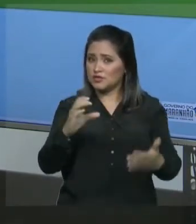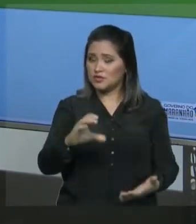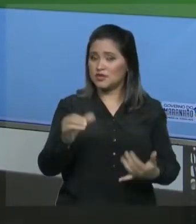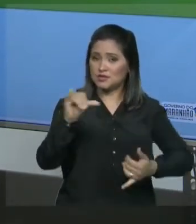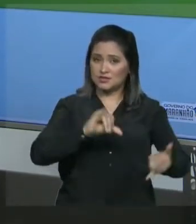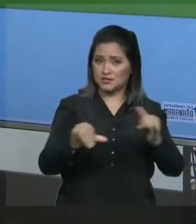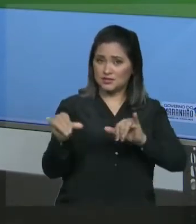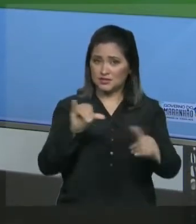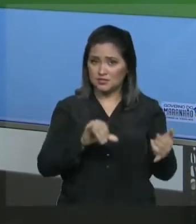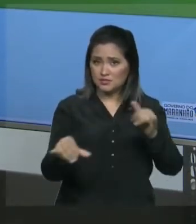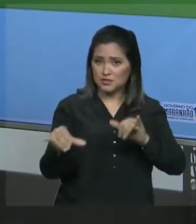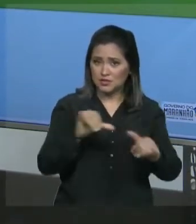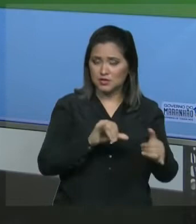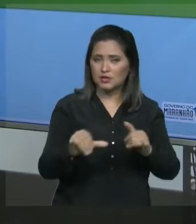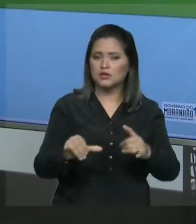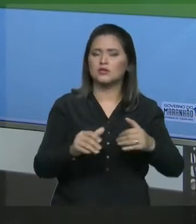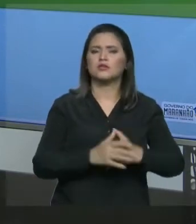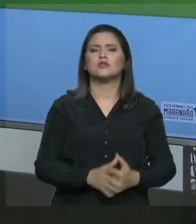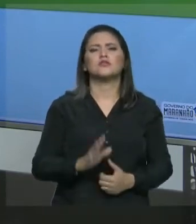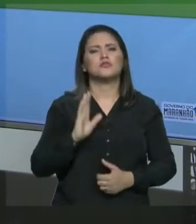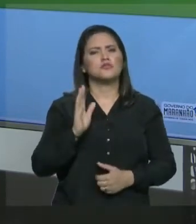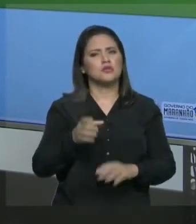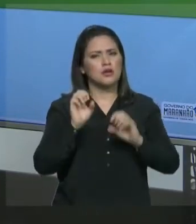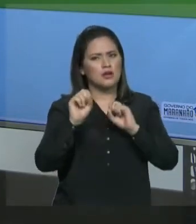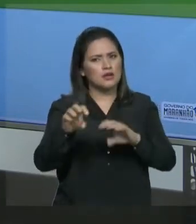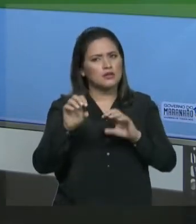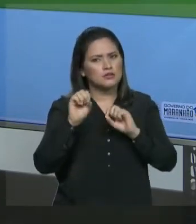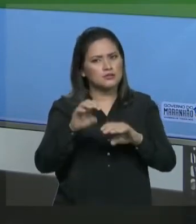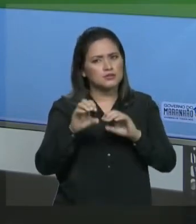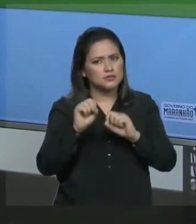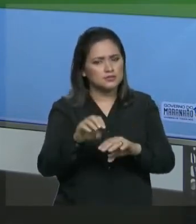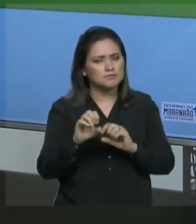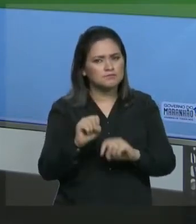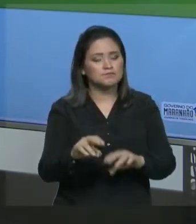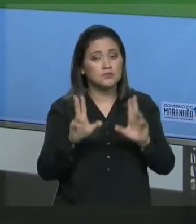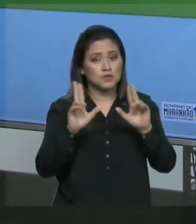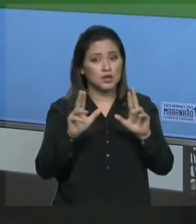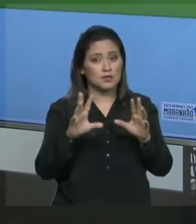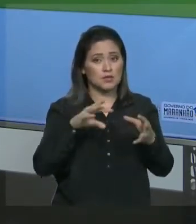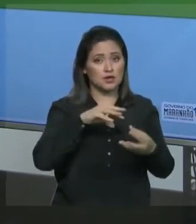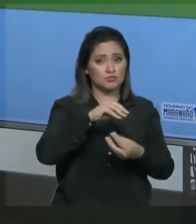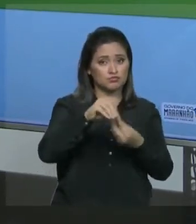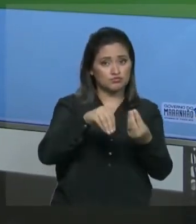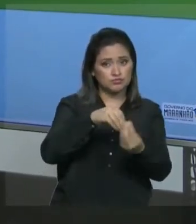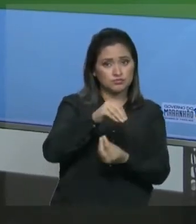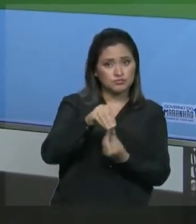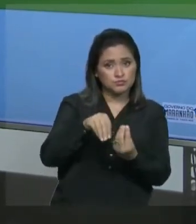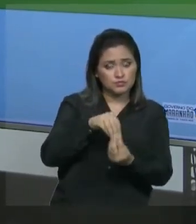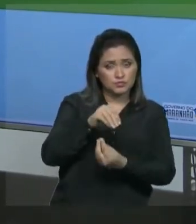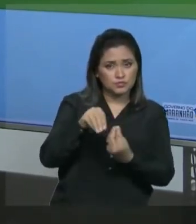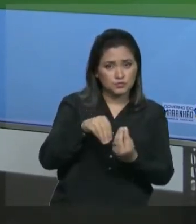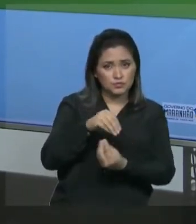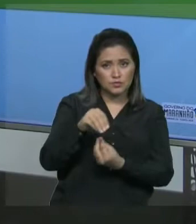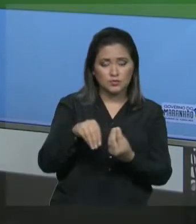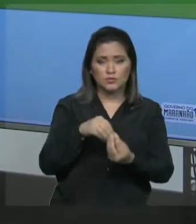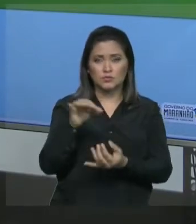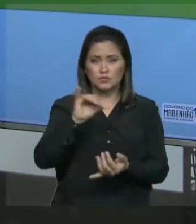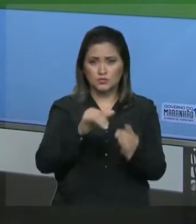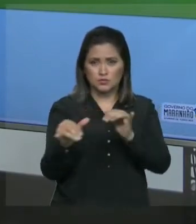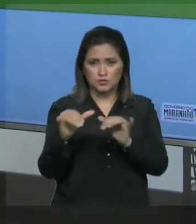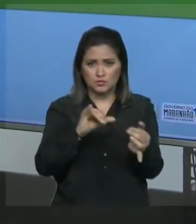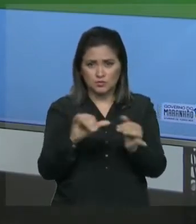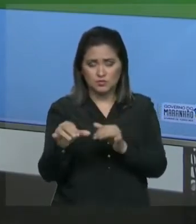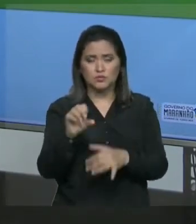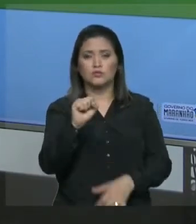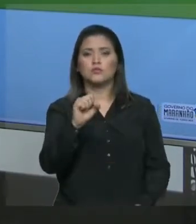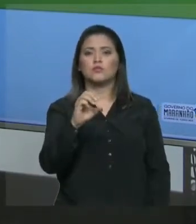estamos há algumas aulas trabalhando, fazendo estudos sobre as soluções. A primeira aula, você que está acompanhando o nosso